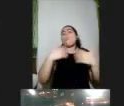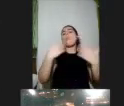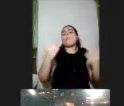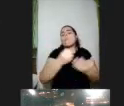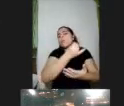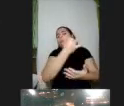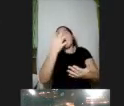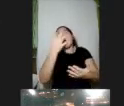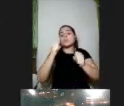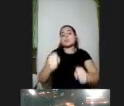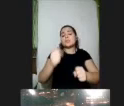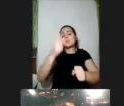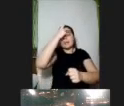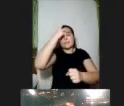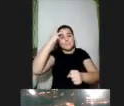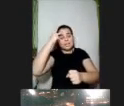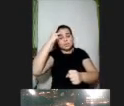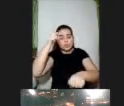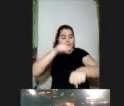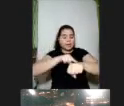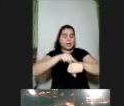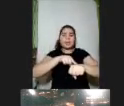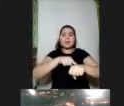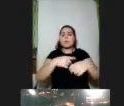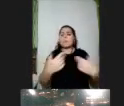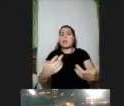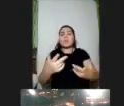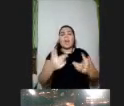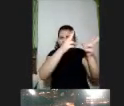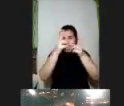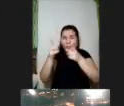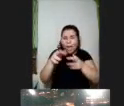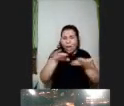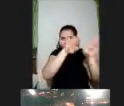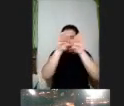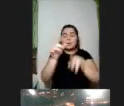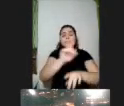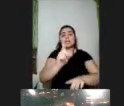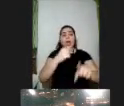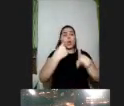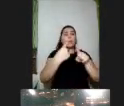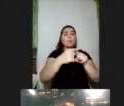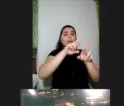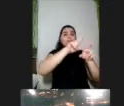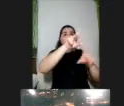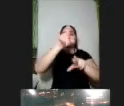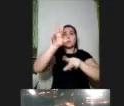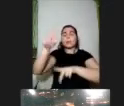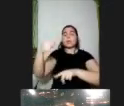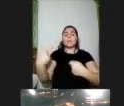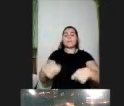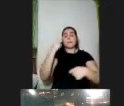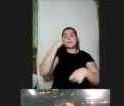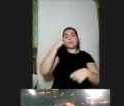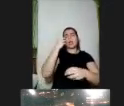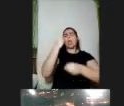existe é o mesmo para todo mundo porque todo mundo não é o mesmo então não posso oferecer o mesmo para todo mundo eu preciso pensar como as